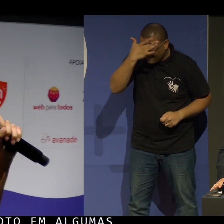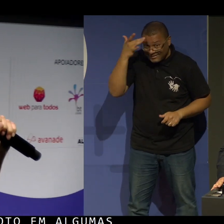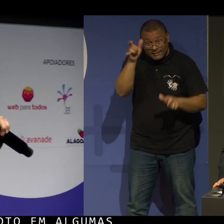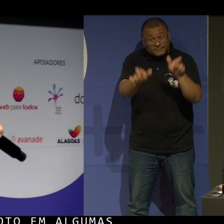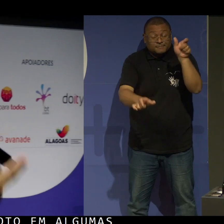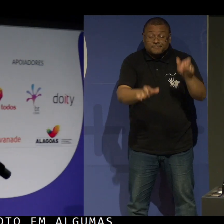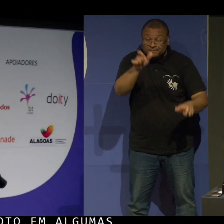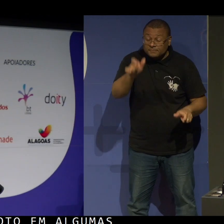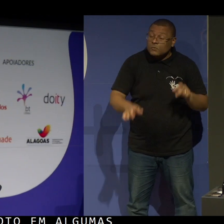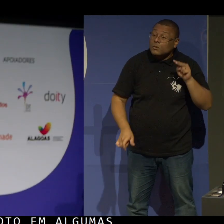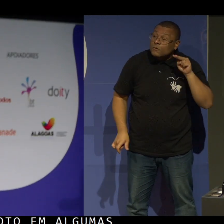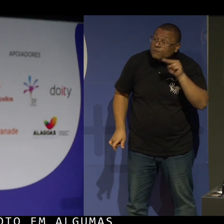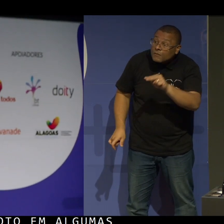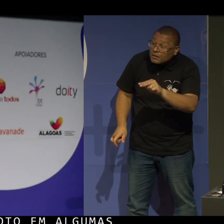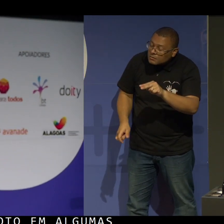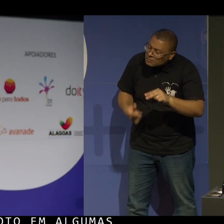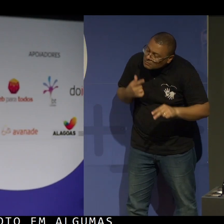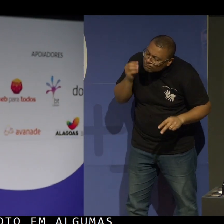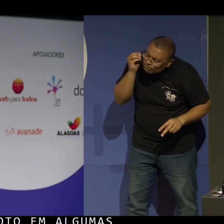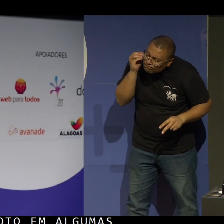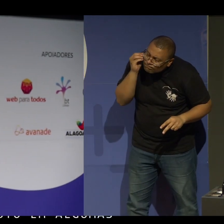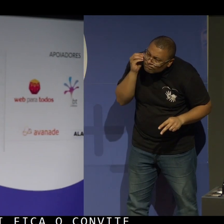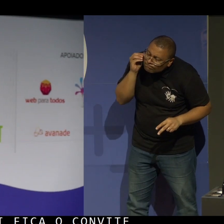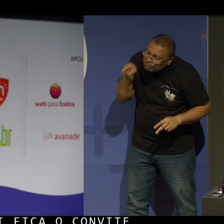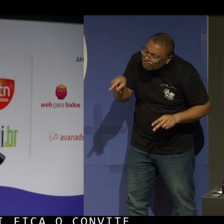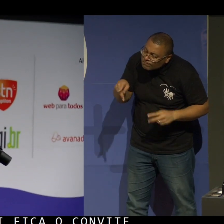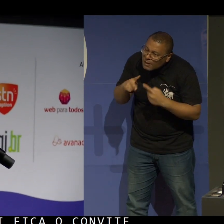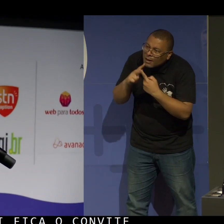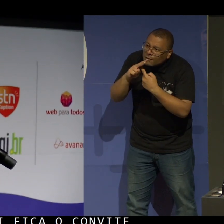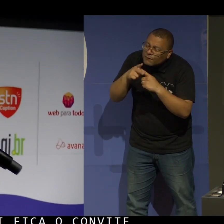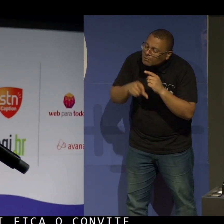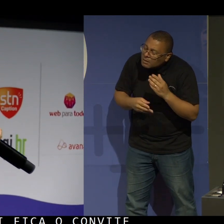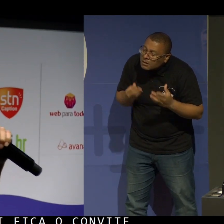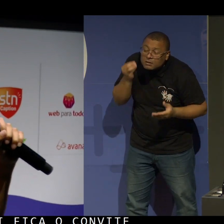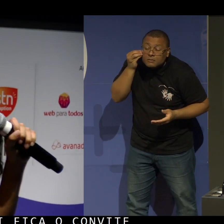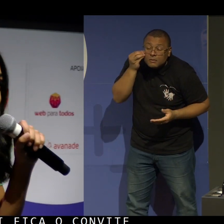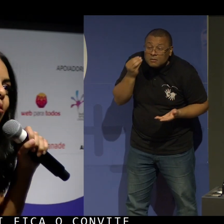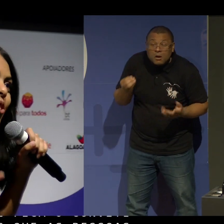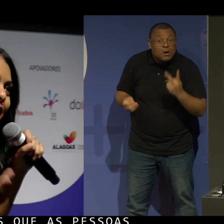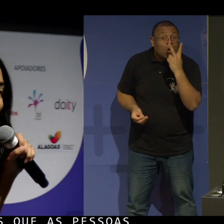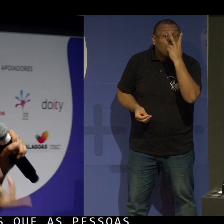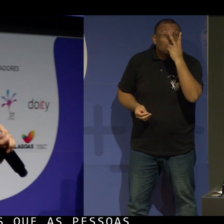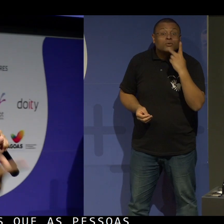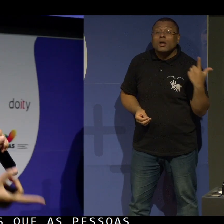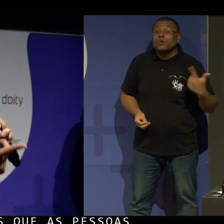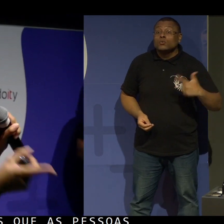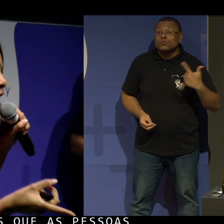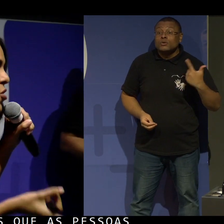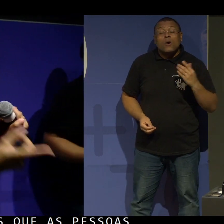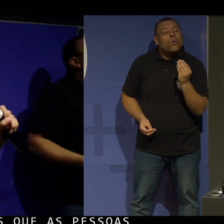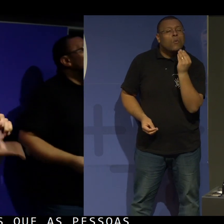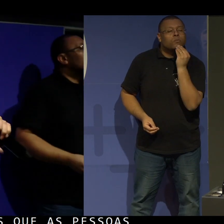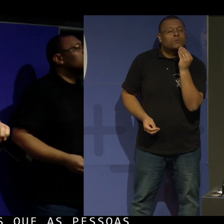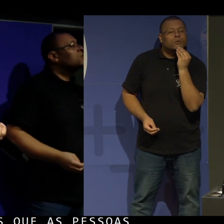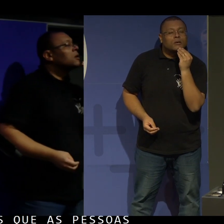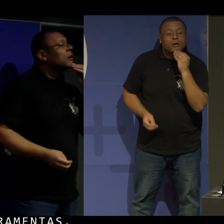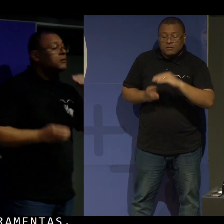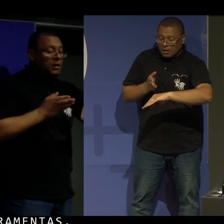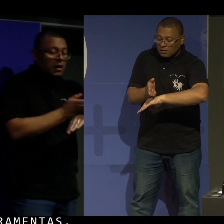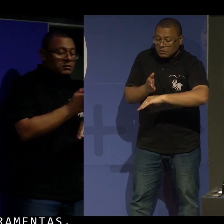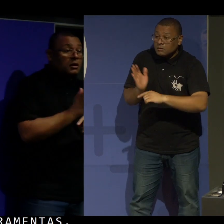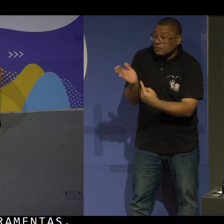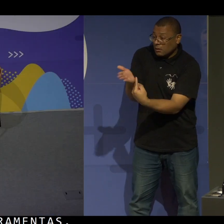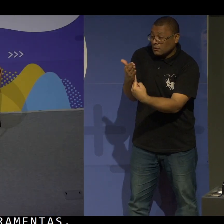vejam essa ferramenta, experimentem essa ferramenta. As pessoas cegas não tinham a oportunidade de ter acesso à